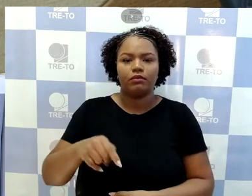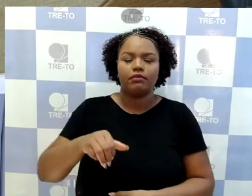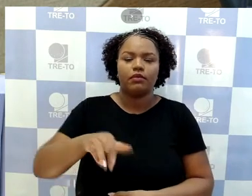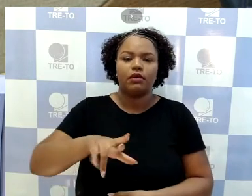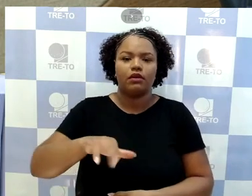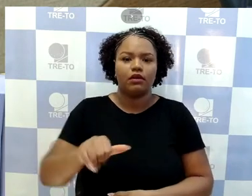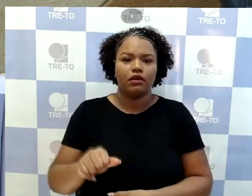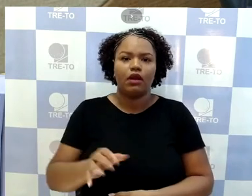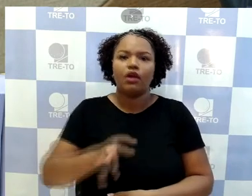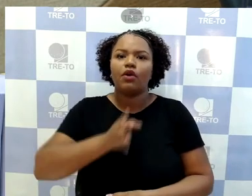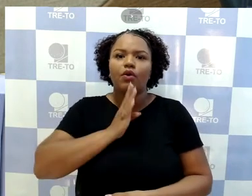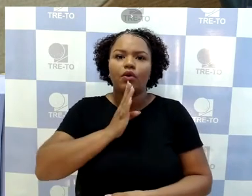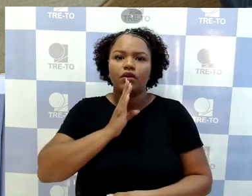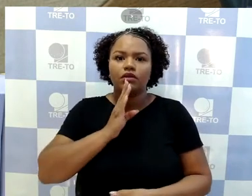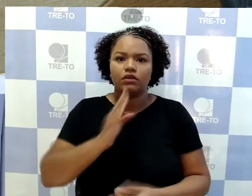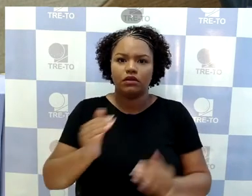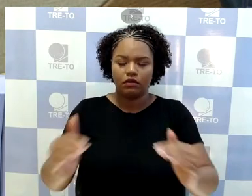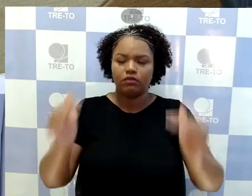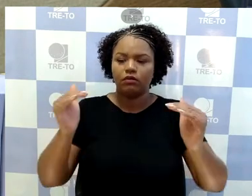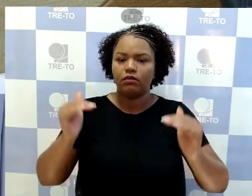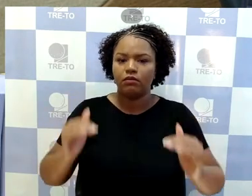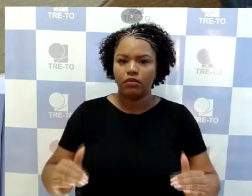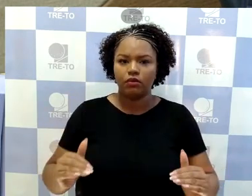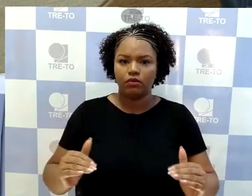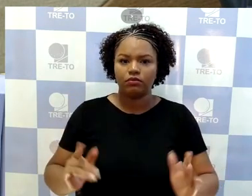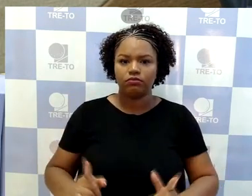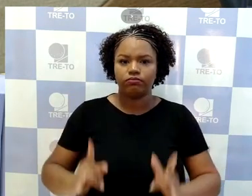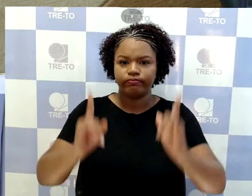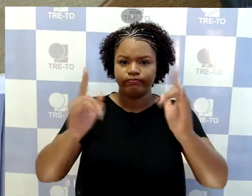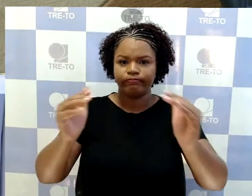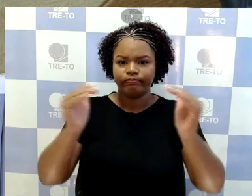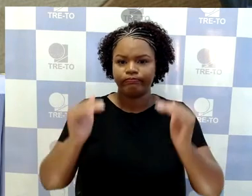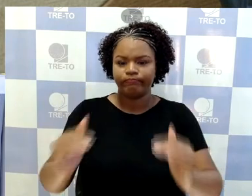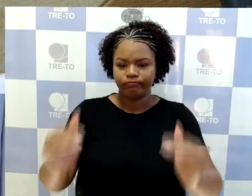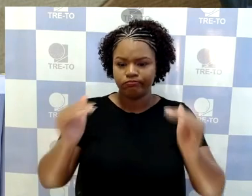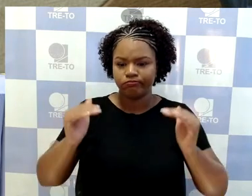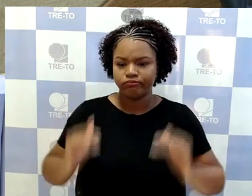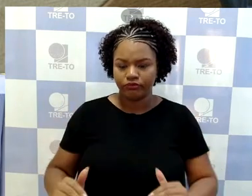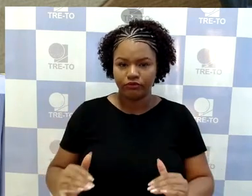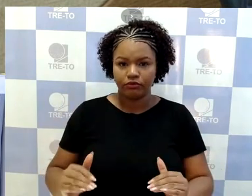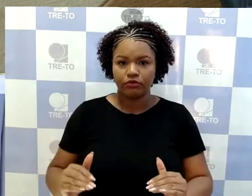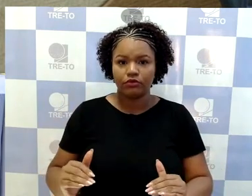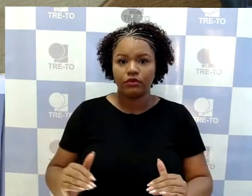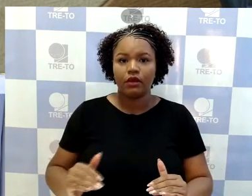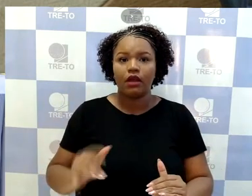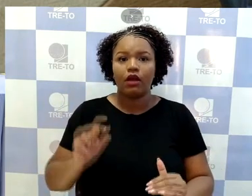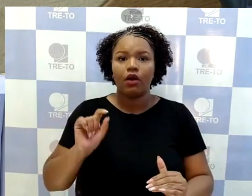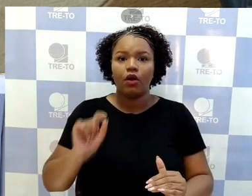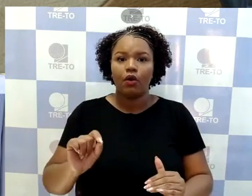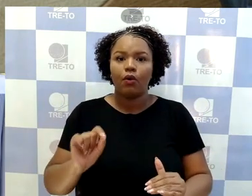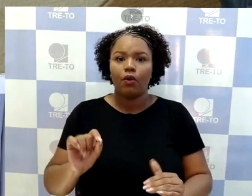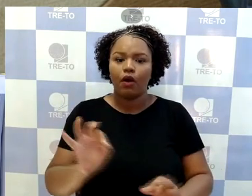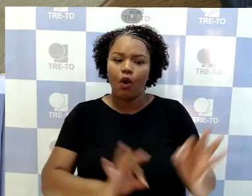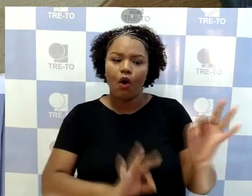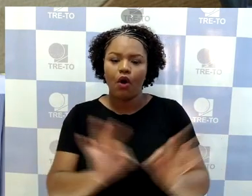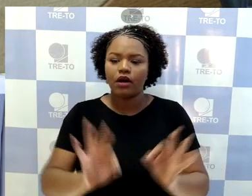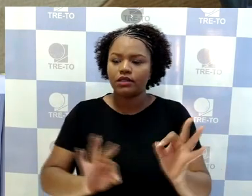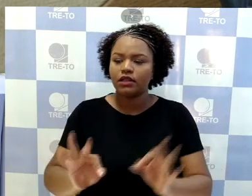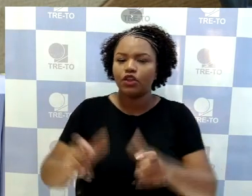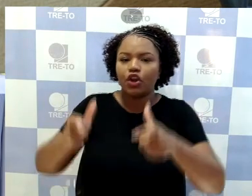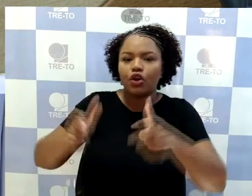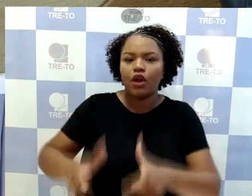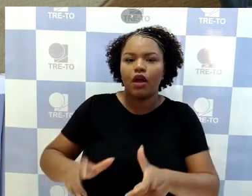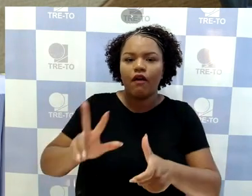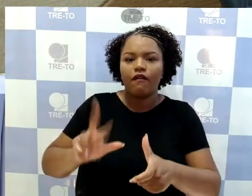subsolo. Subsolo as instalações do local onde vai ficar a